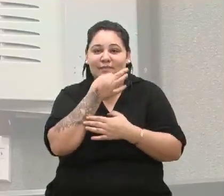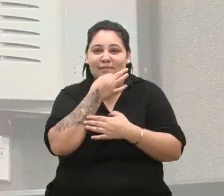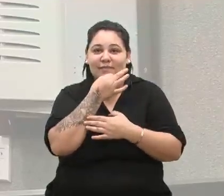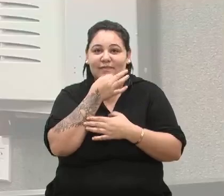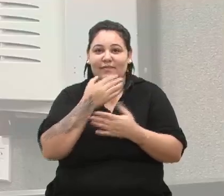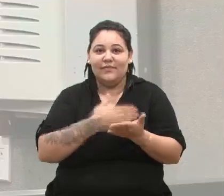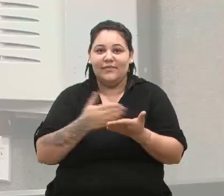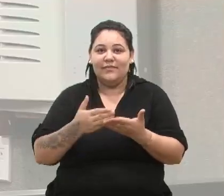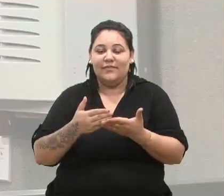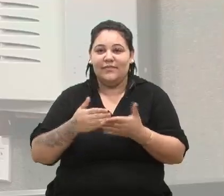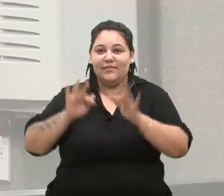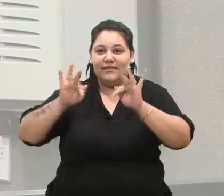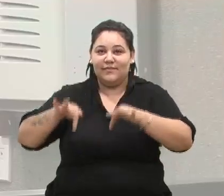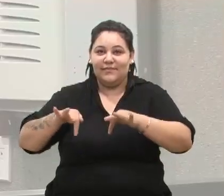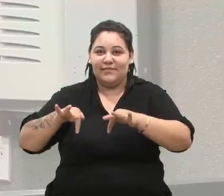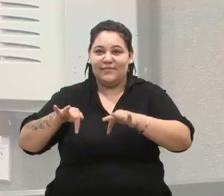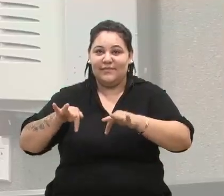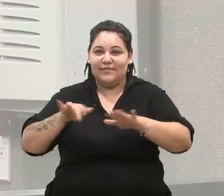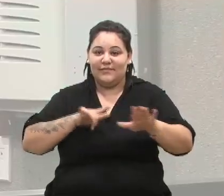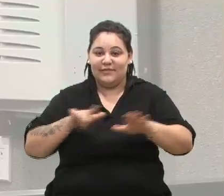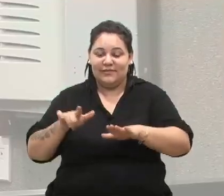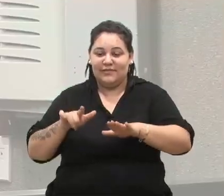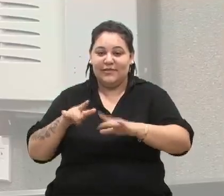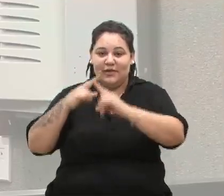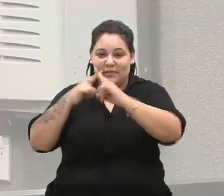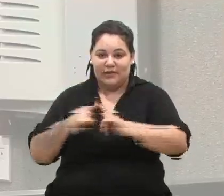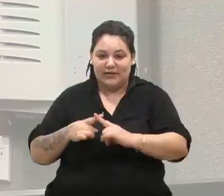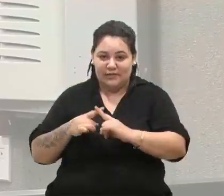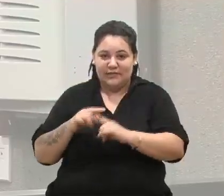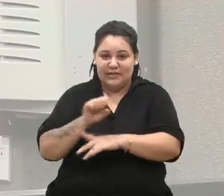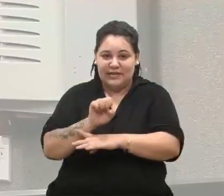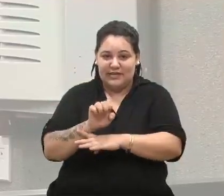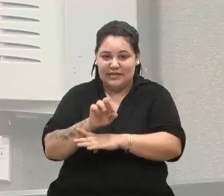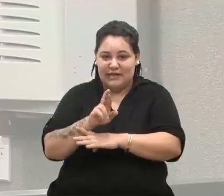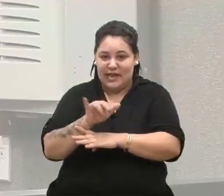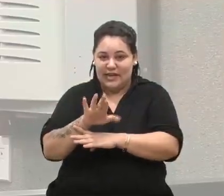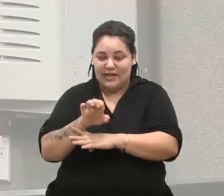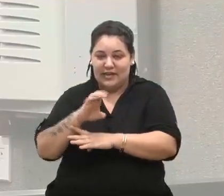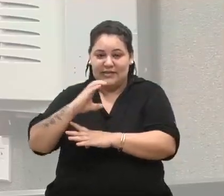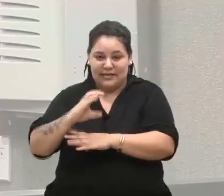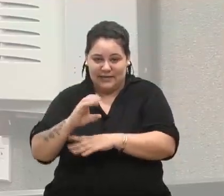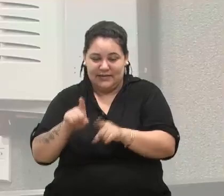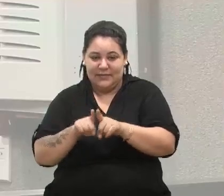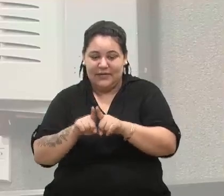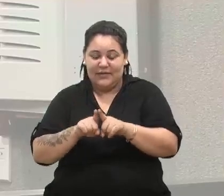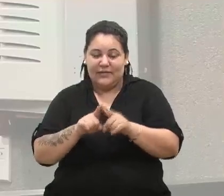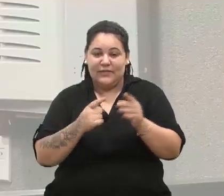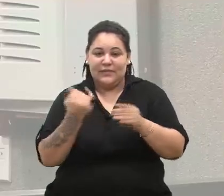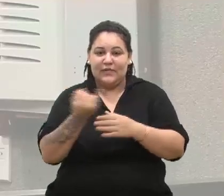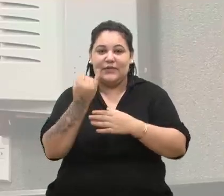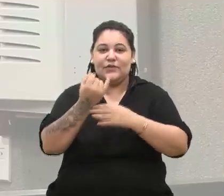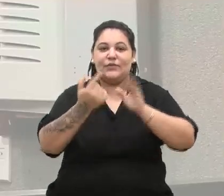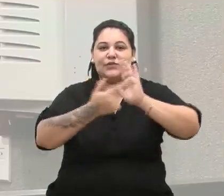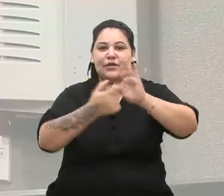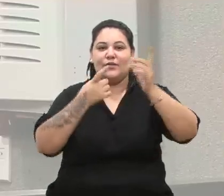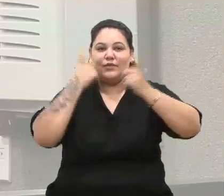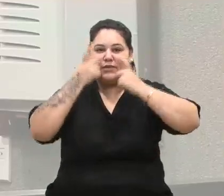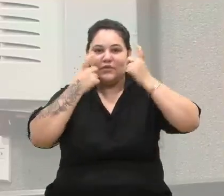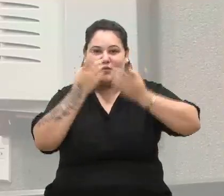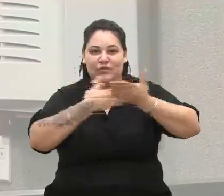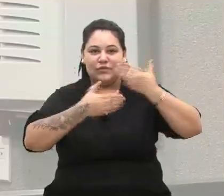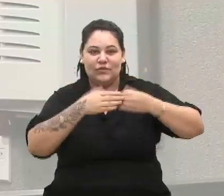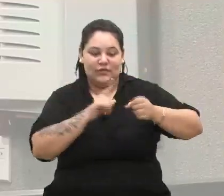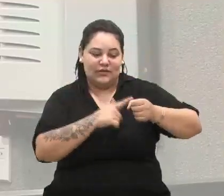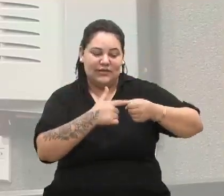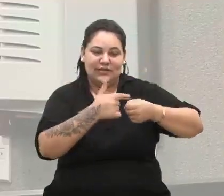de semana na Série C contra o Ipiranga. Então é importante mostrar nossa preocupação com toda a cidade. Minha identificação com o Esporte Clube